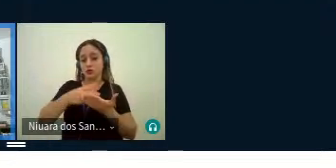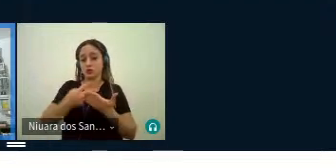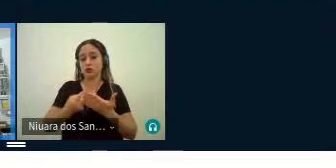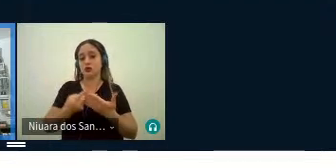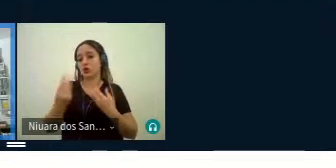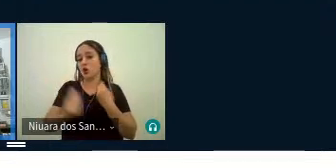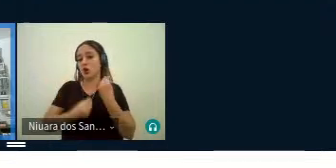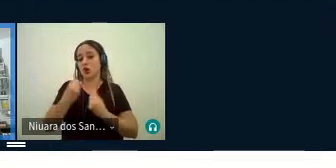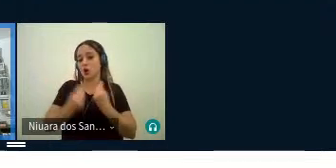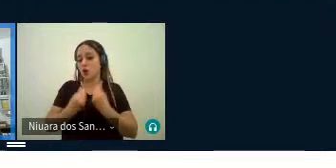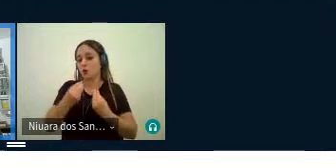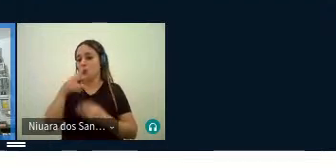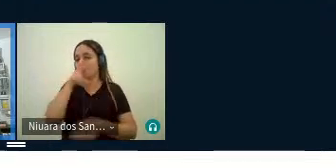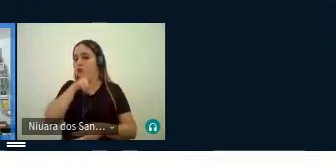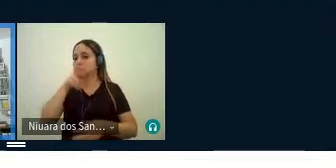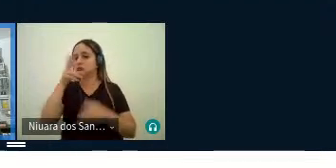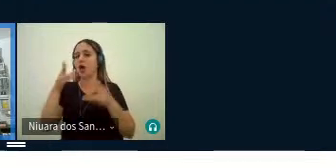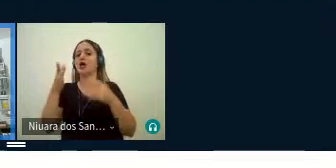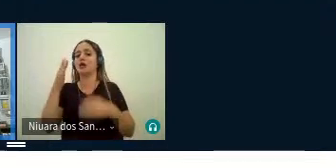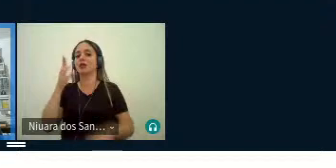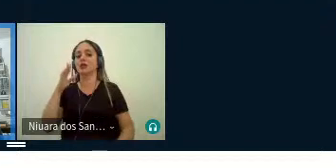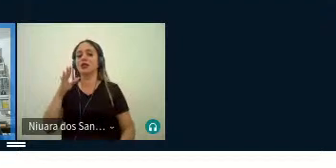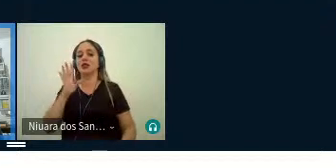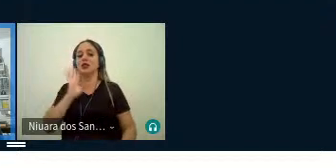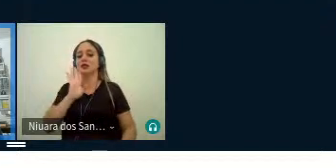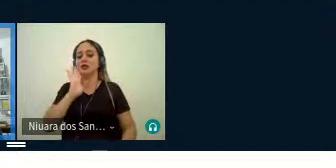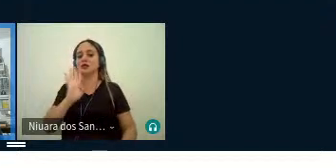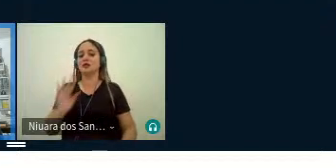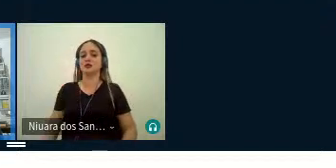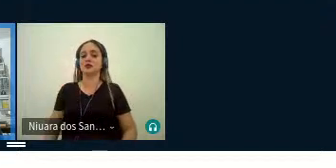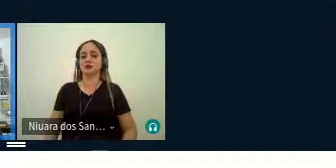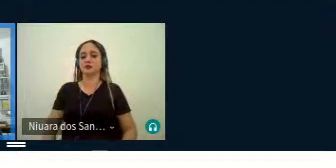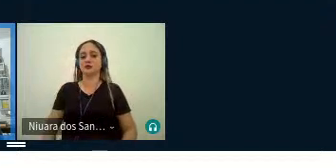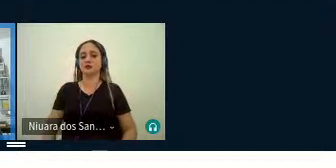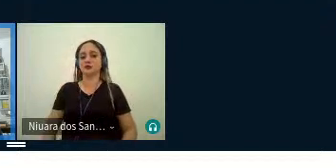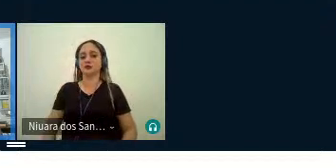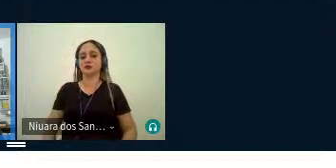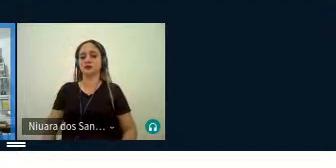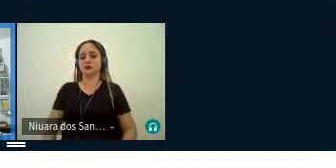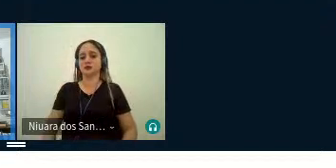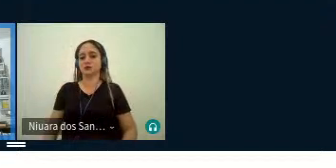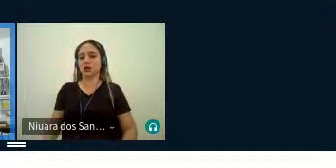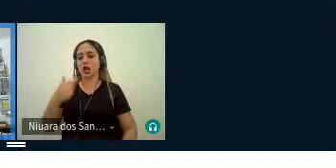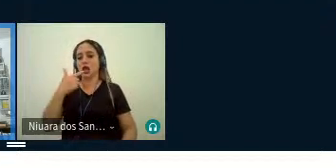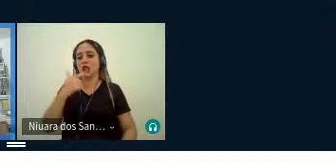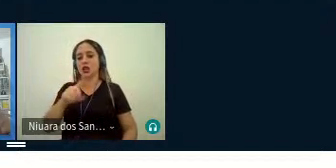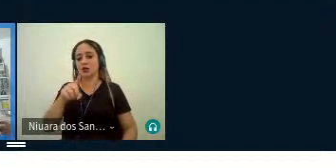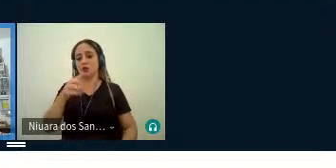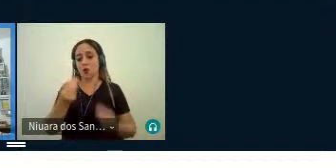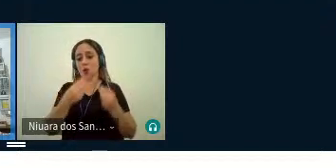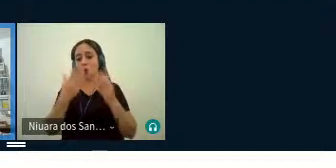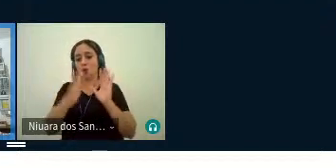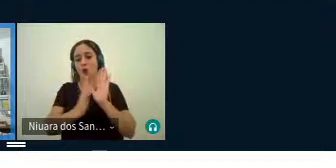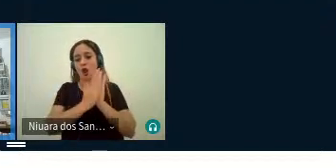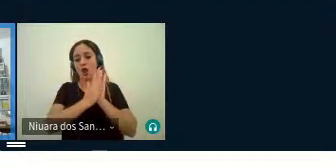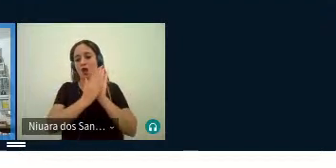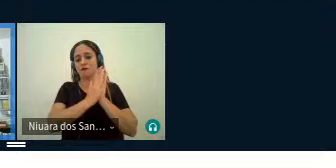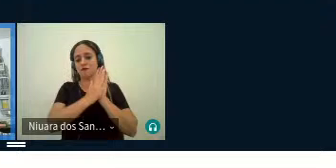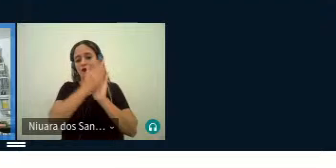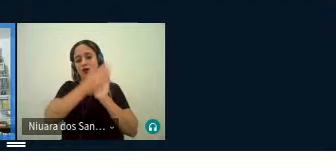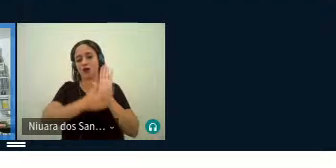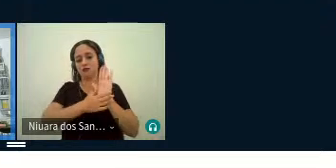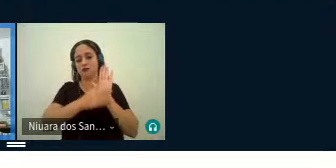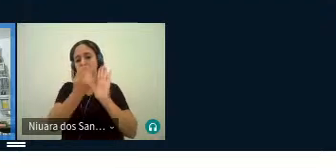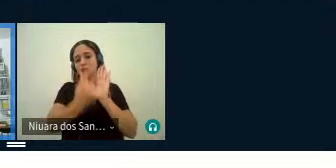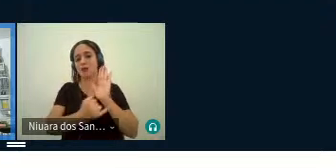interessante, né? Aqui está o retábulo, a capa que será em japonês, né?